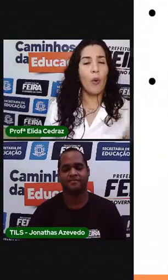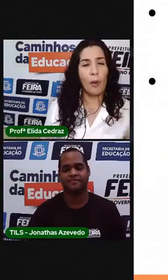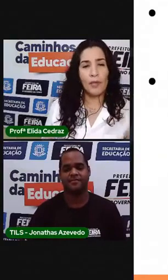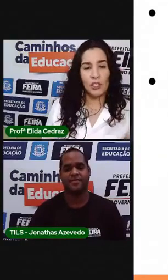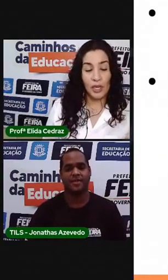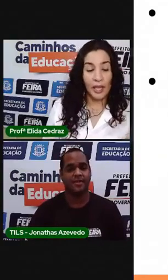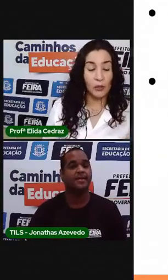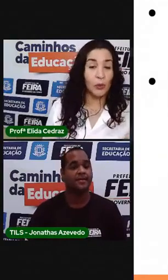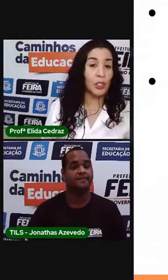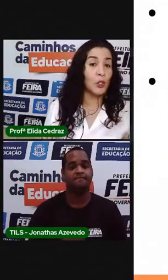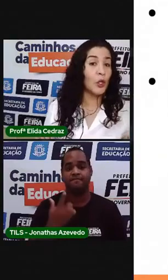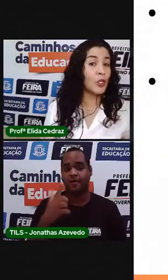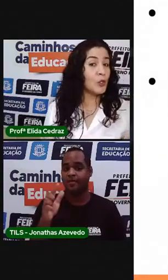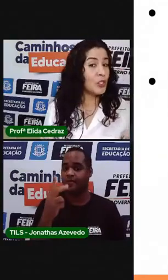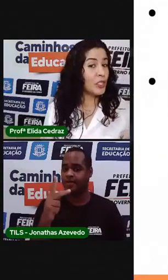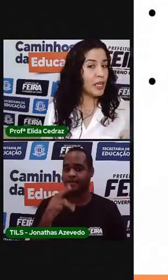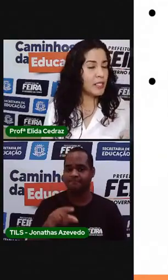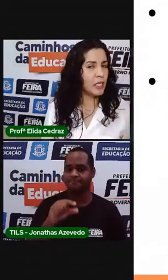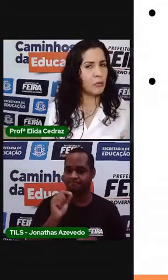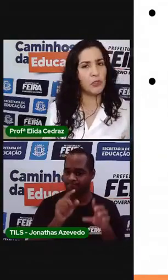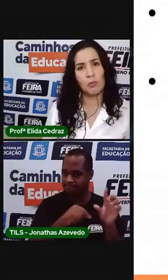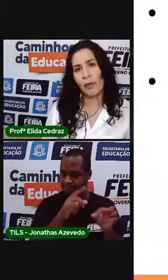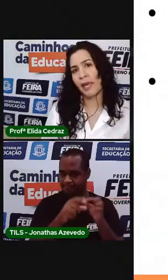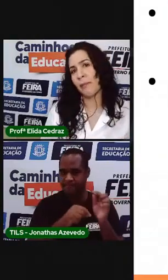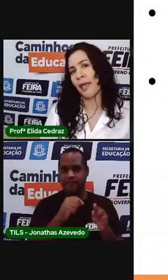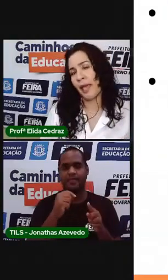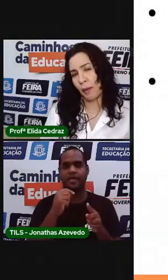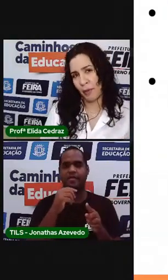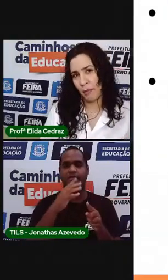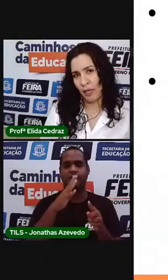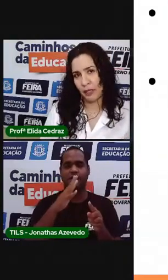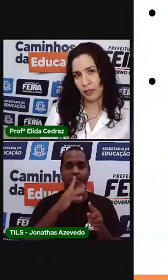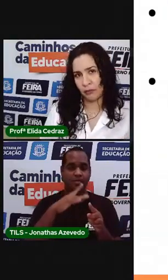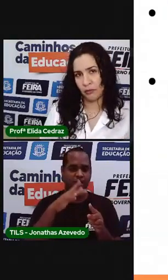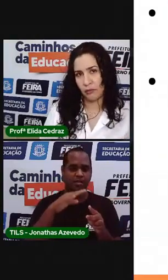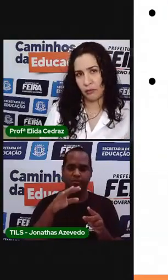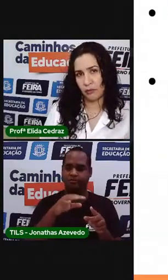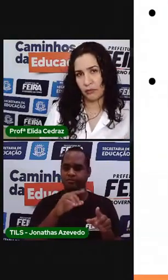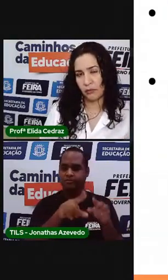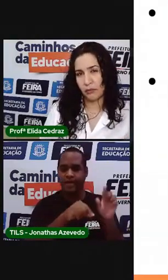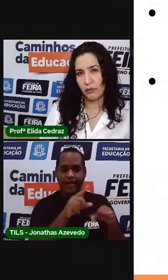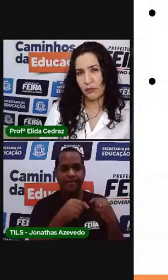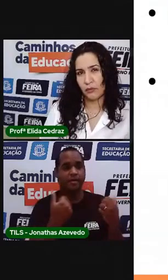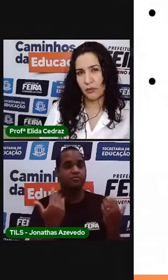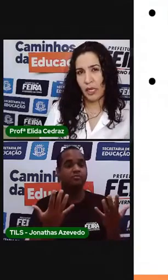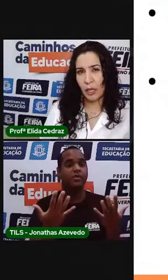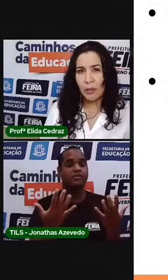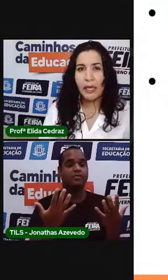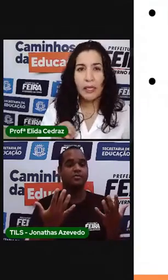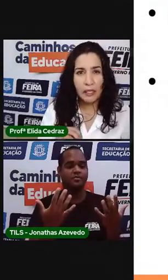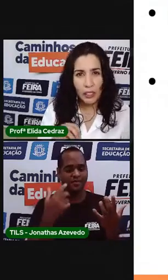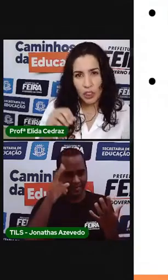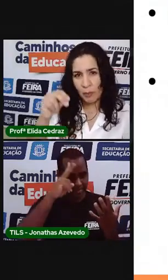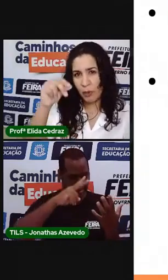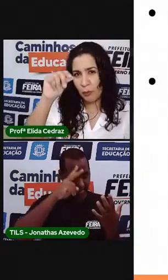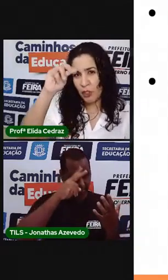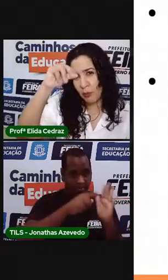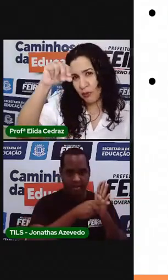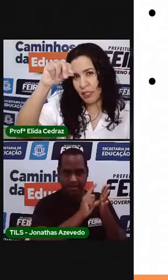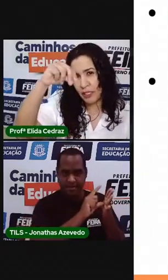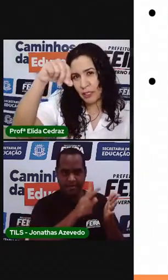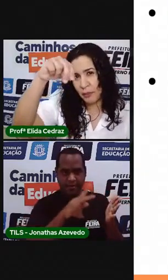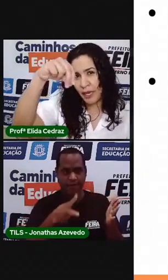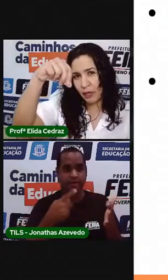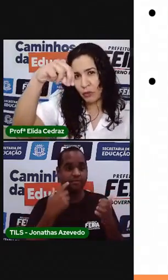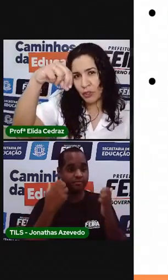Qual o objeto que nós utilizamos para pegar a pimenta? Lembra? Antes da Pró